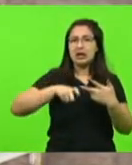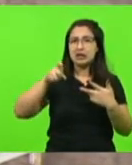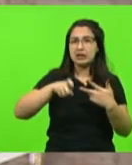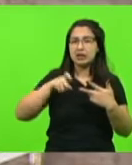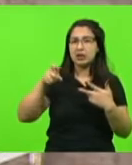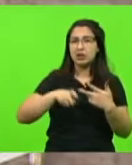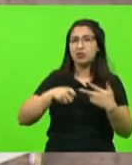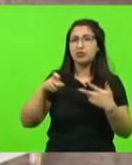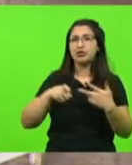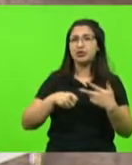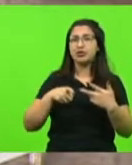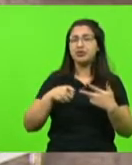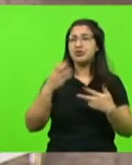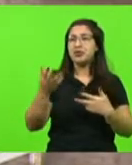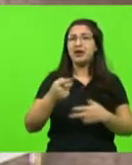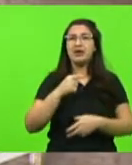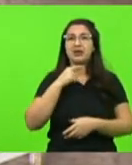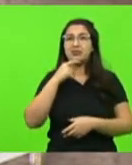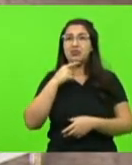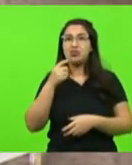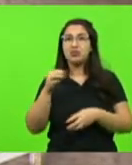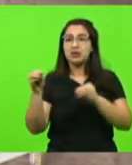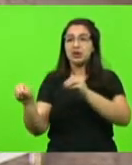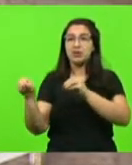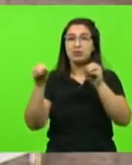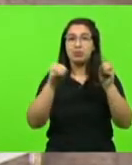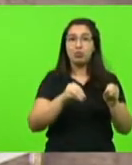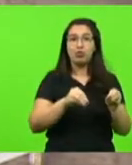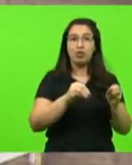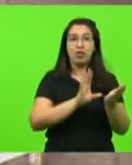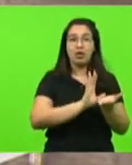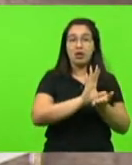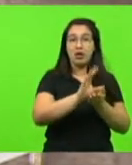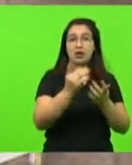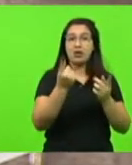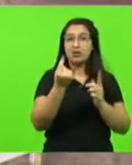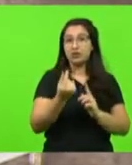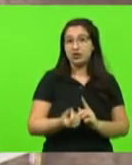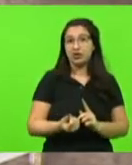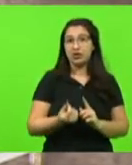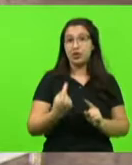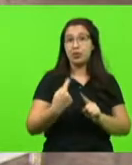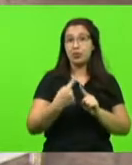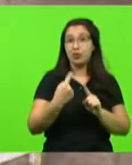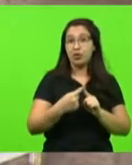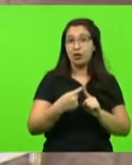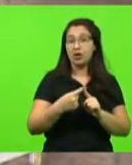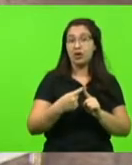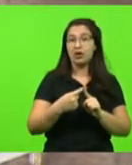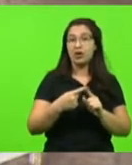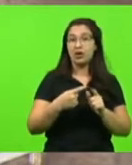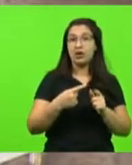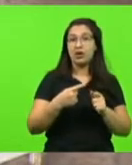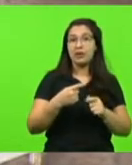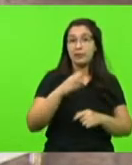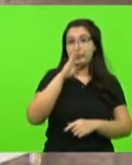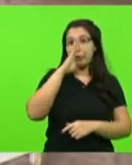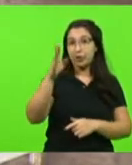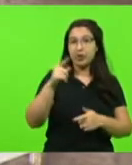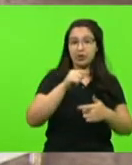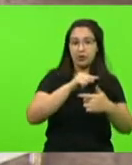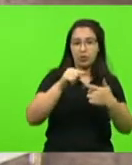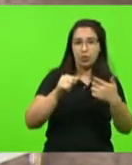a possibilidade de alocar recursos à medida que vão acontecendo as prioridades. Portanto, senhor presidente,